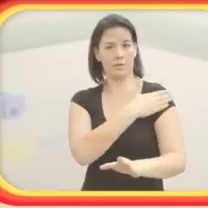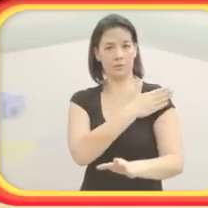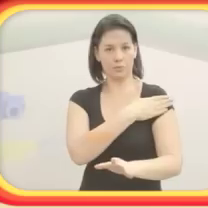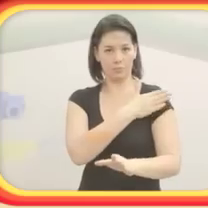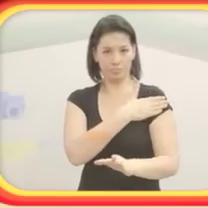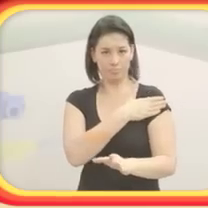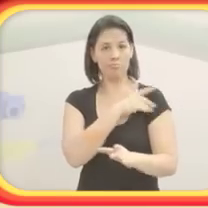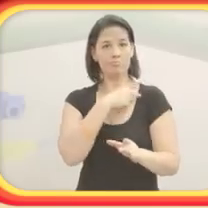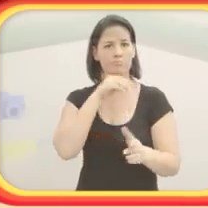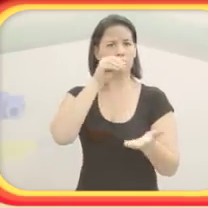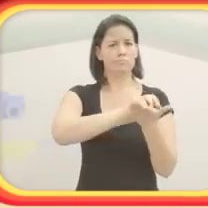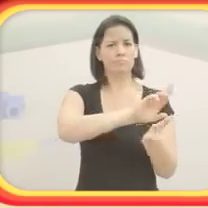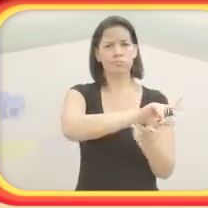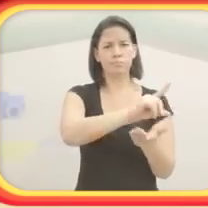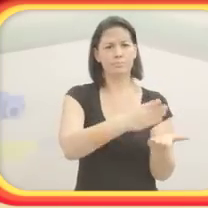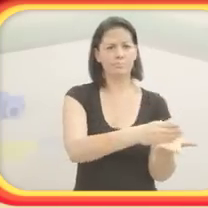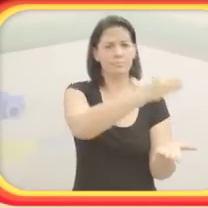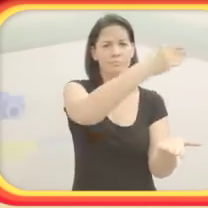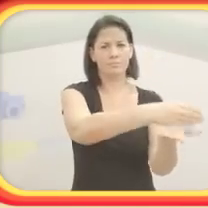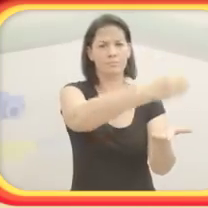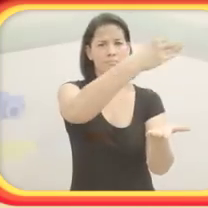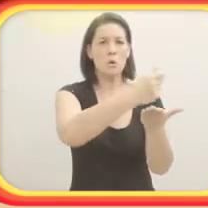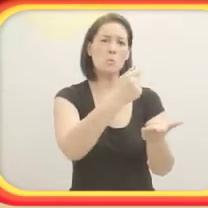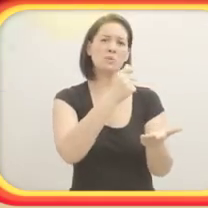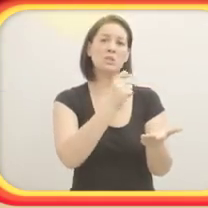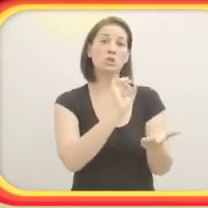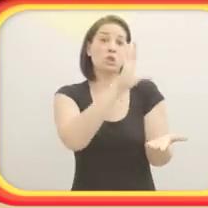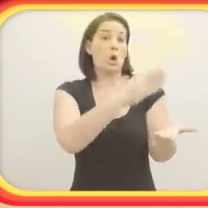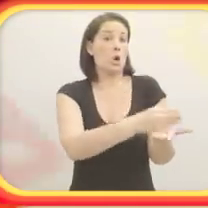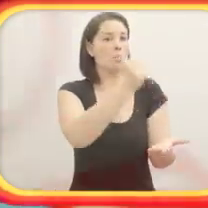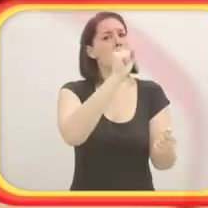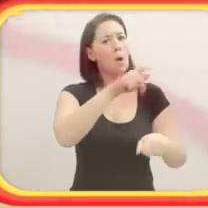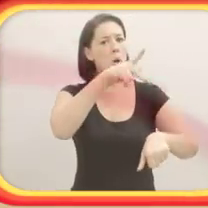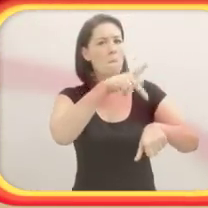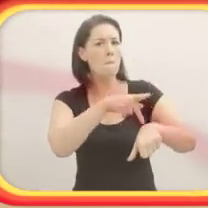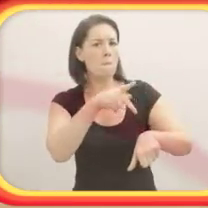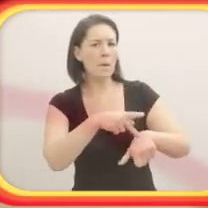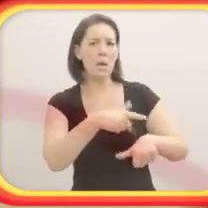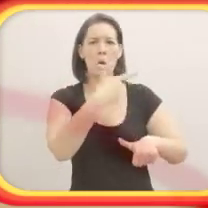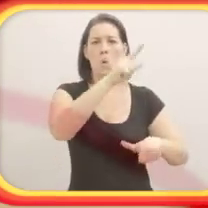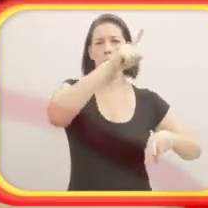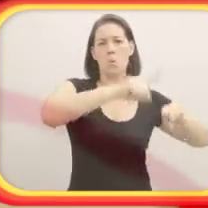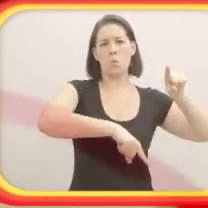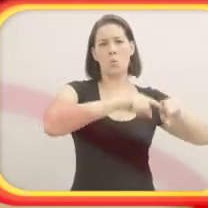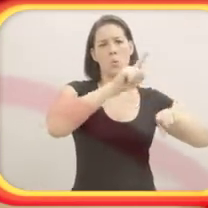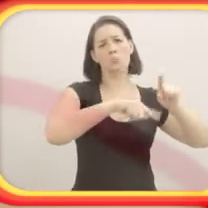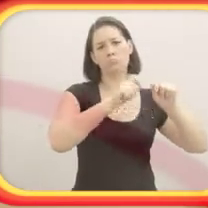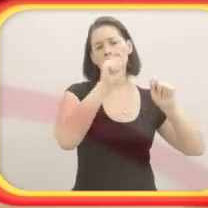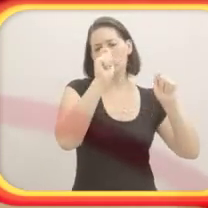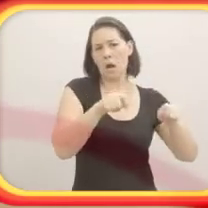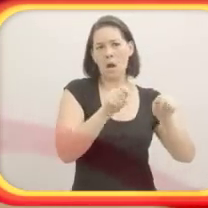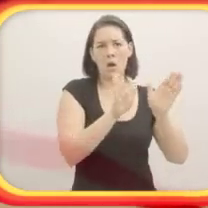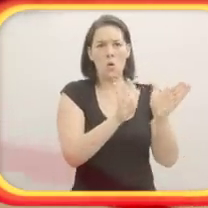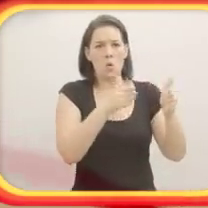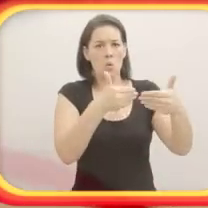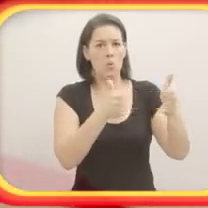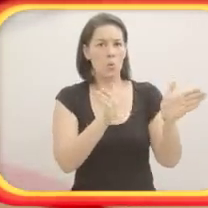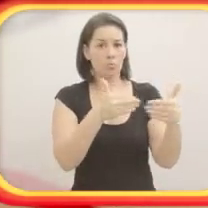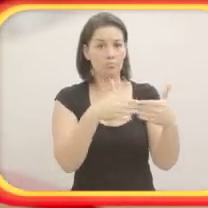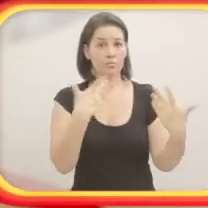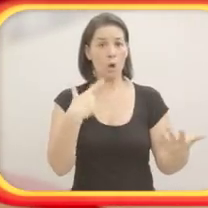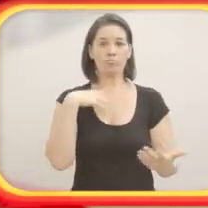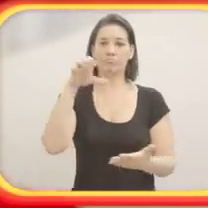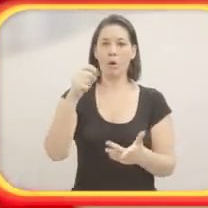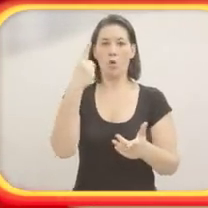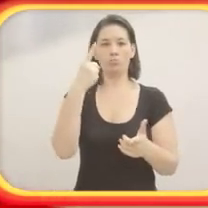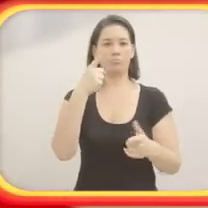objeto manipulável, pode ser cubos. Bom, então eu pego uma peça do Numicon, que é uma peça de plástico,